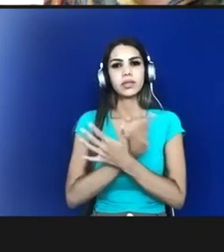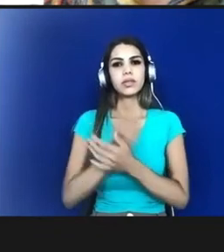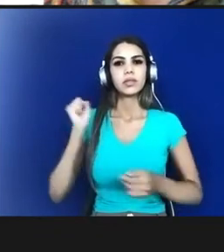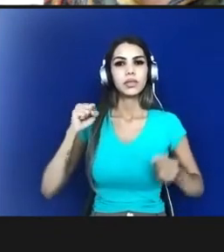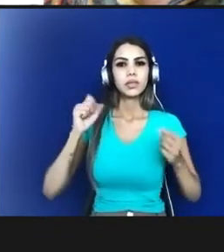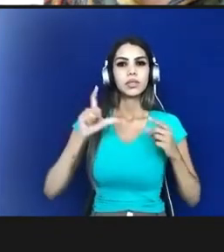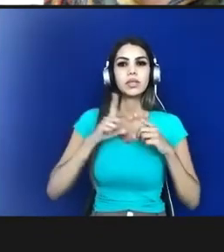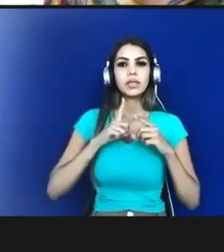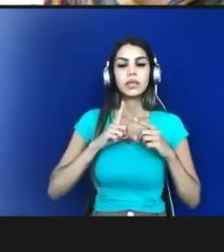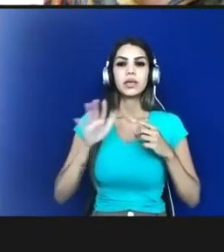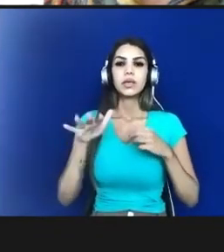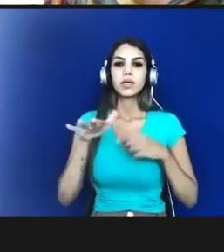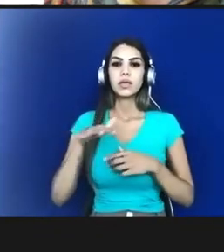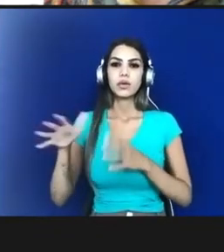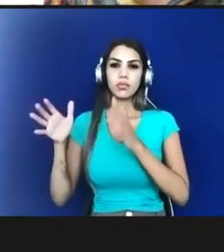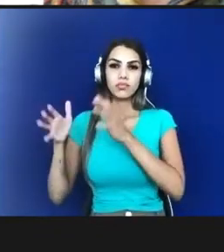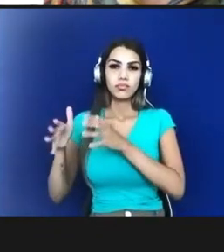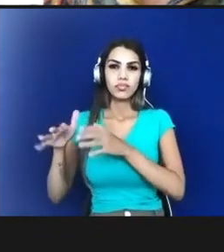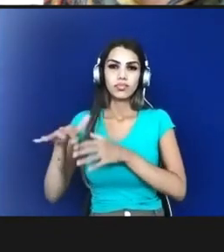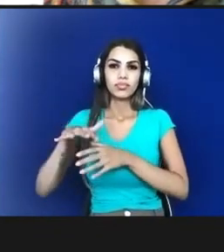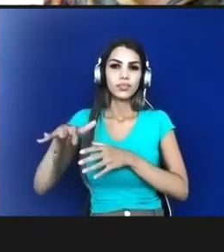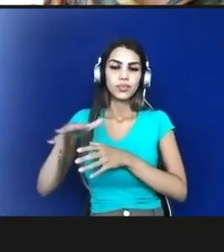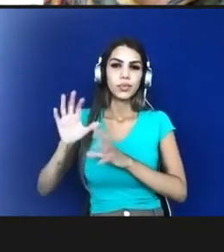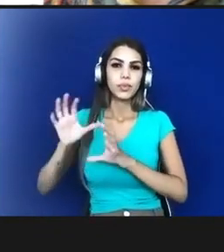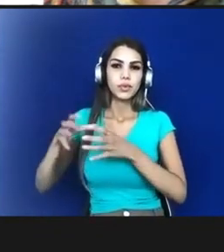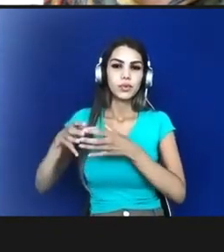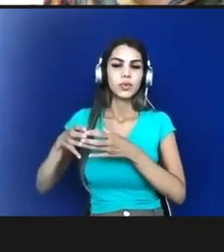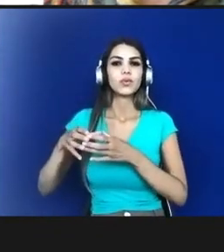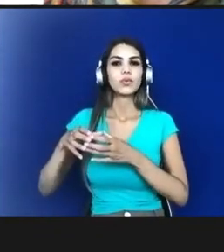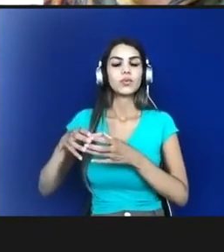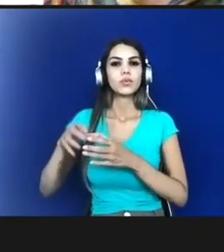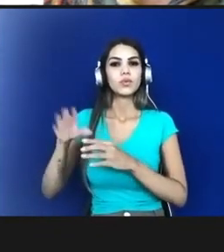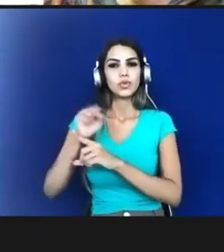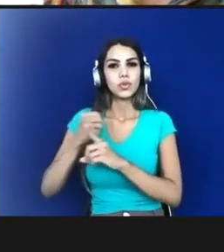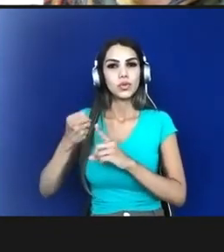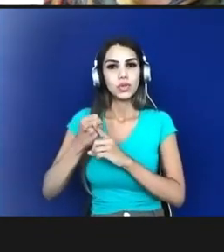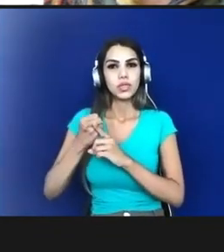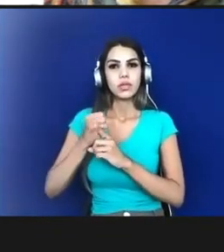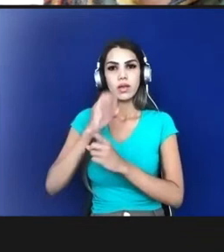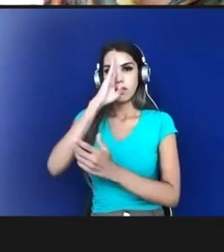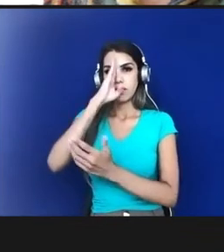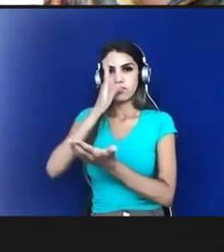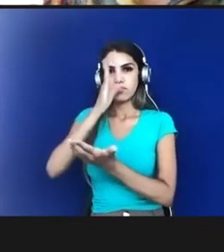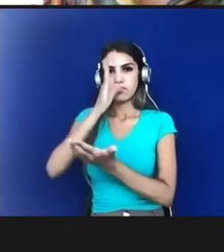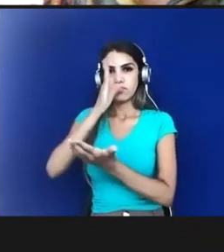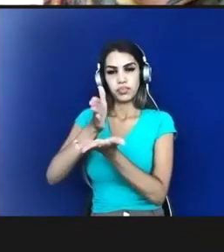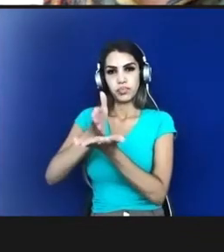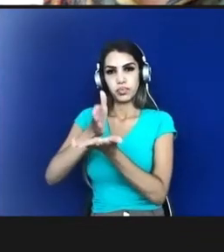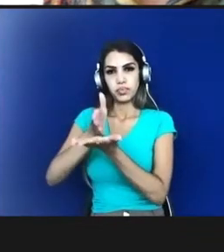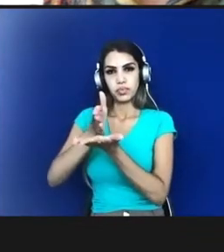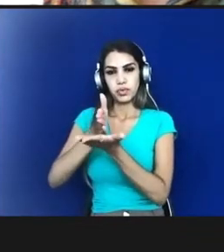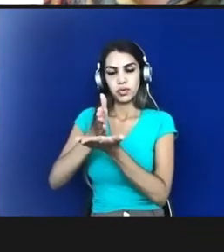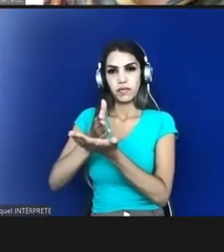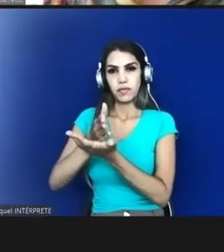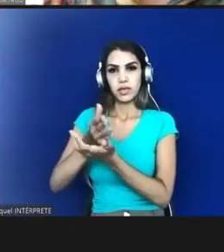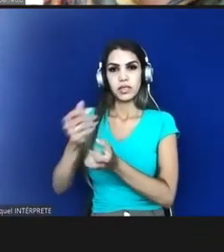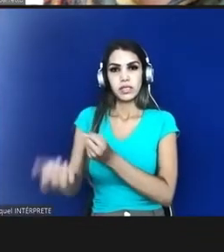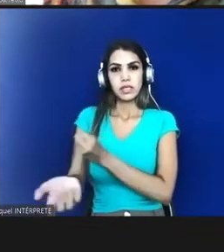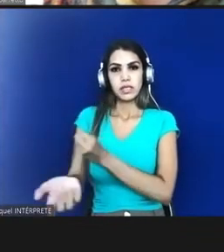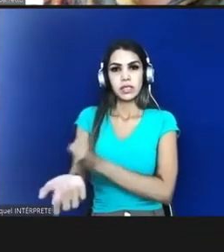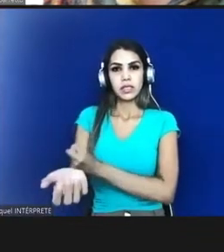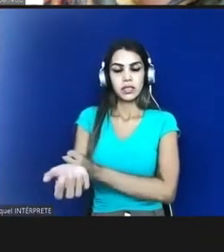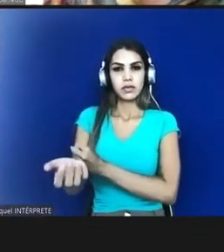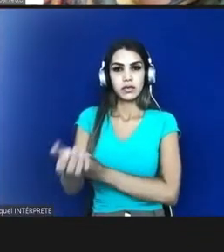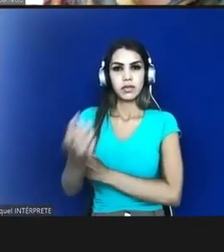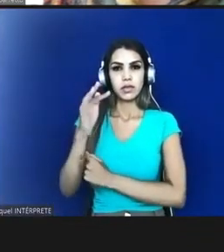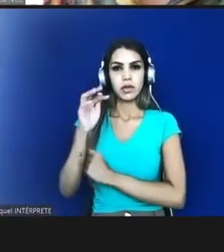sociedade aí muito fanática e fascista nós temos uma mobilização sim permanente de vários movimentos e de vários setores bom